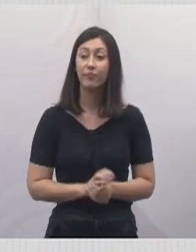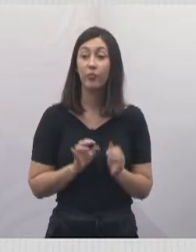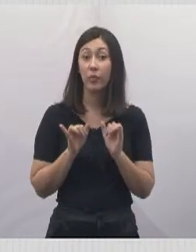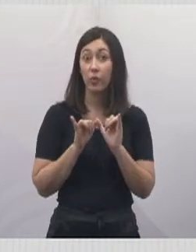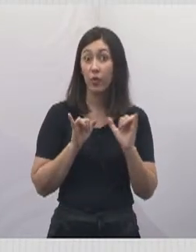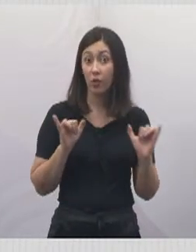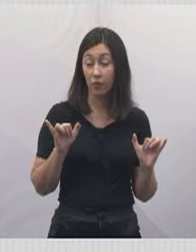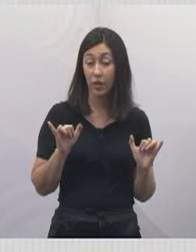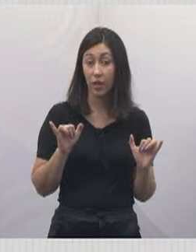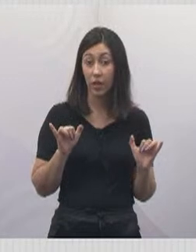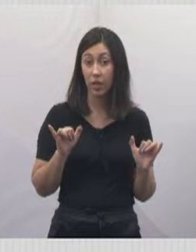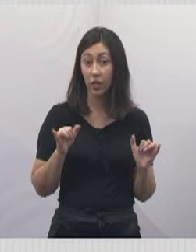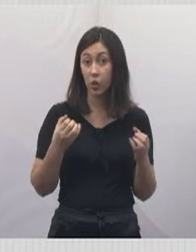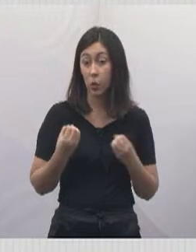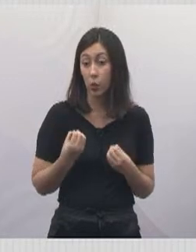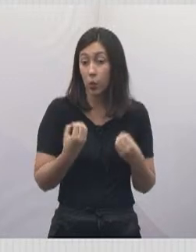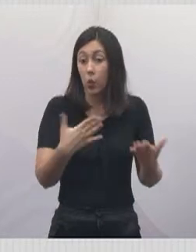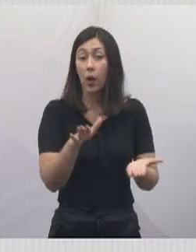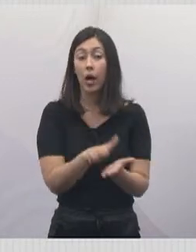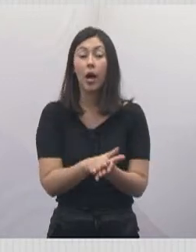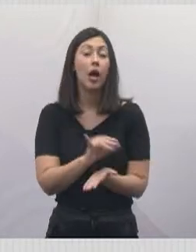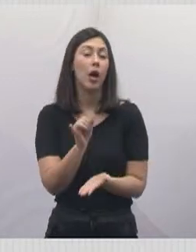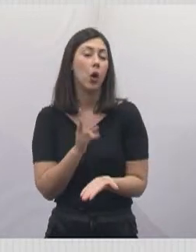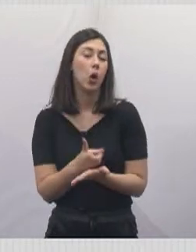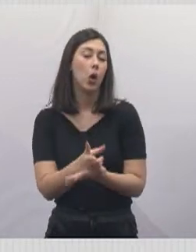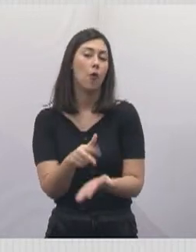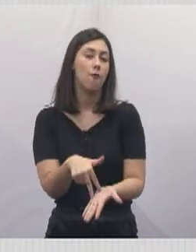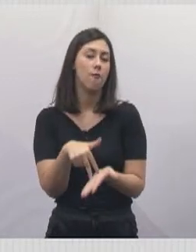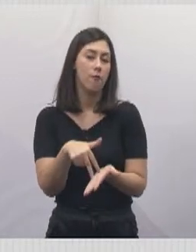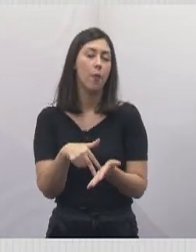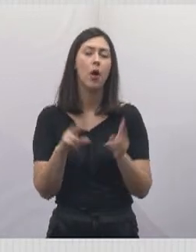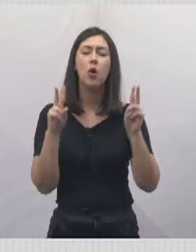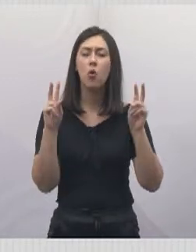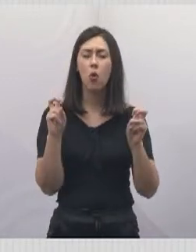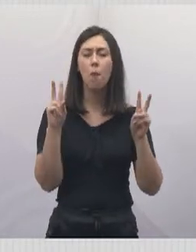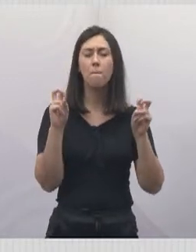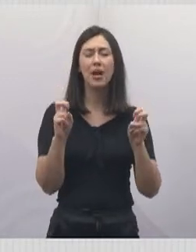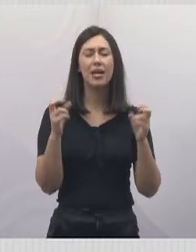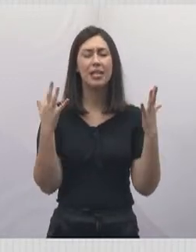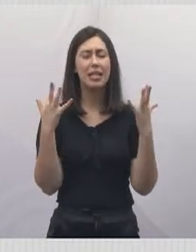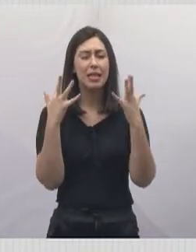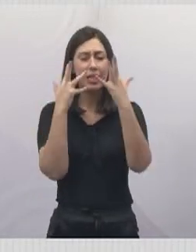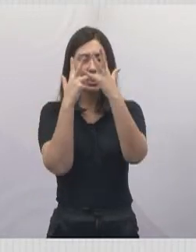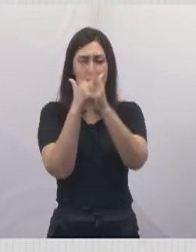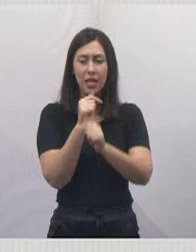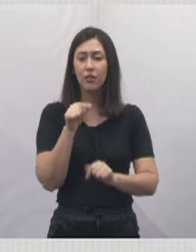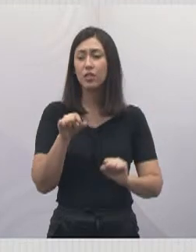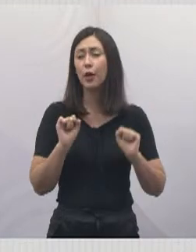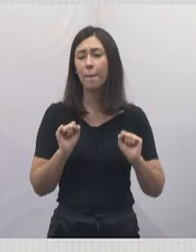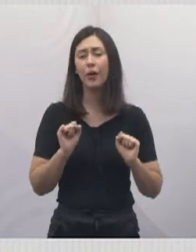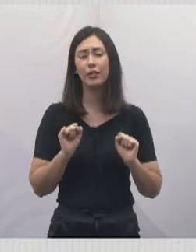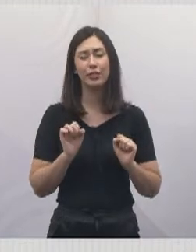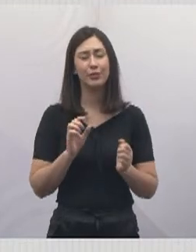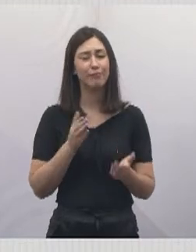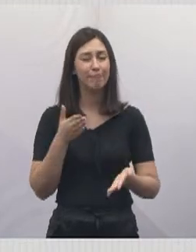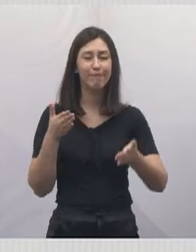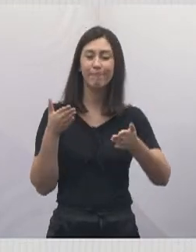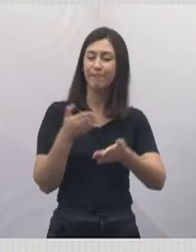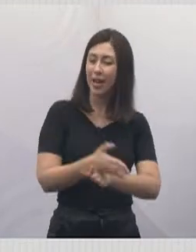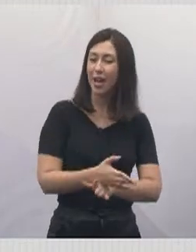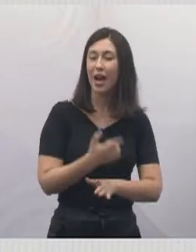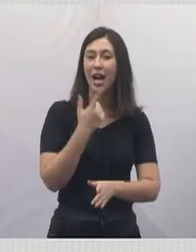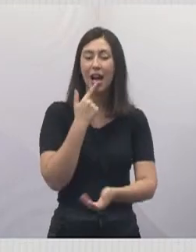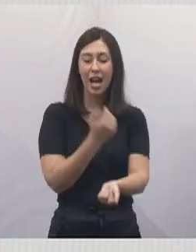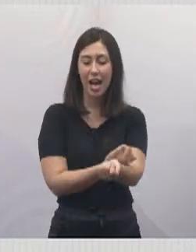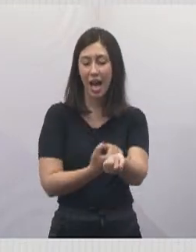dizer que o Doa Jacarei continua firme e forte, é uma campanha belíssima, uma campanha que você pode fazer com todo o seu coração, fazer a sua